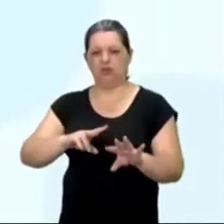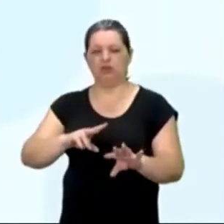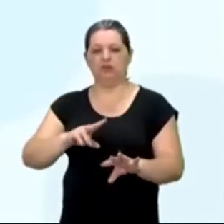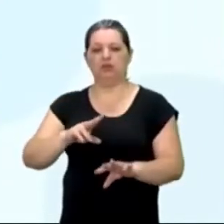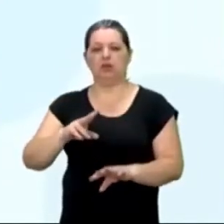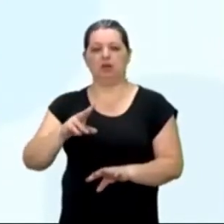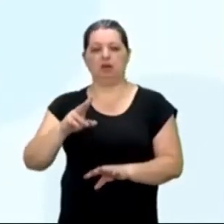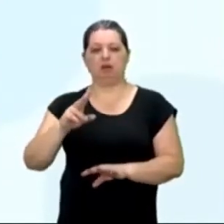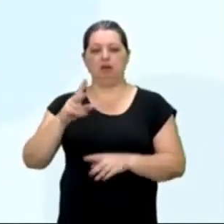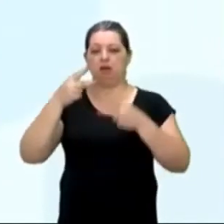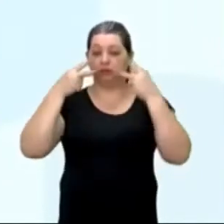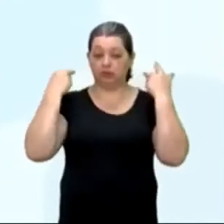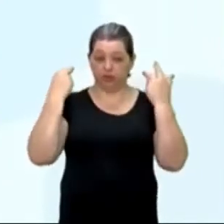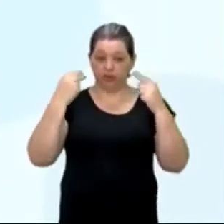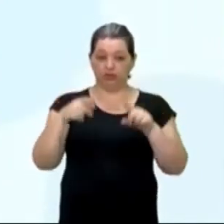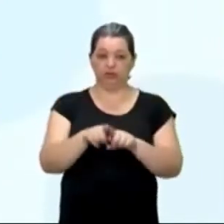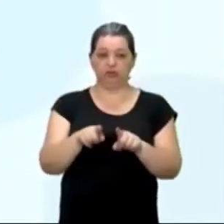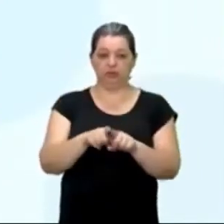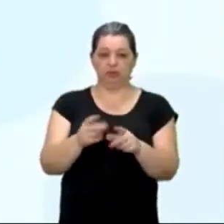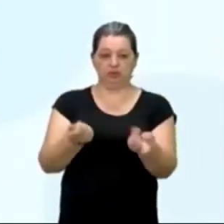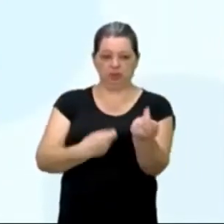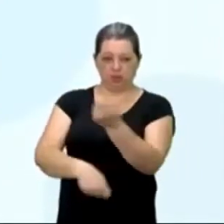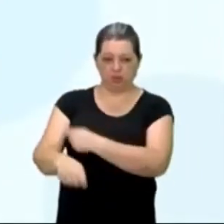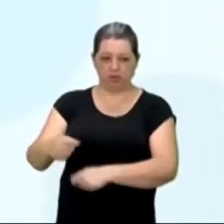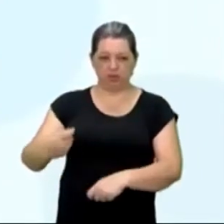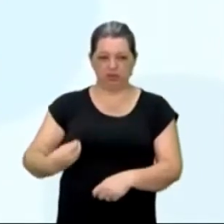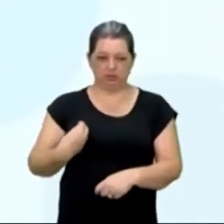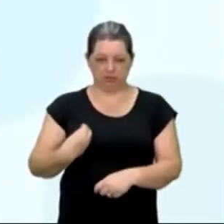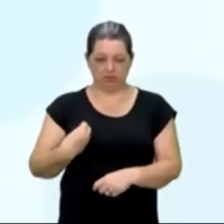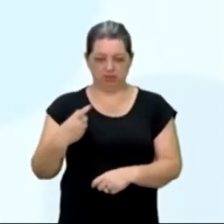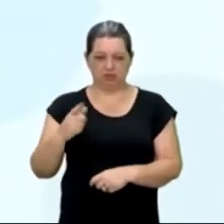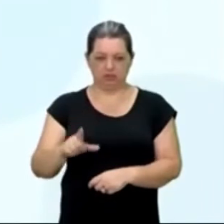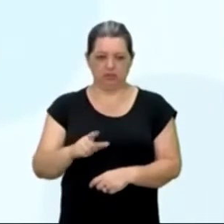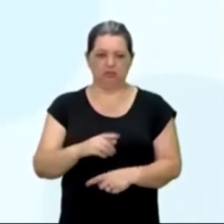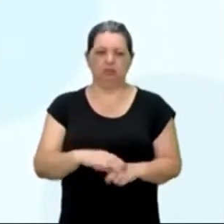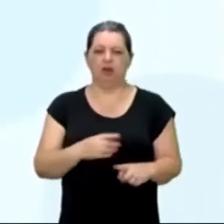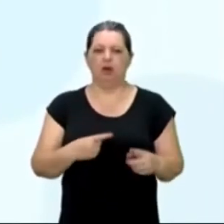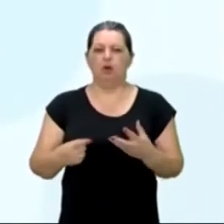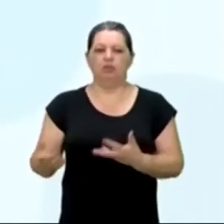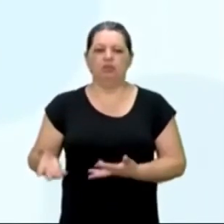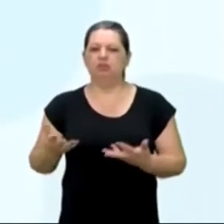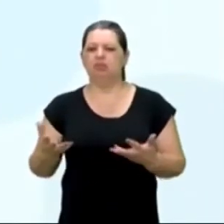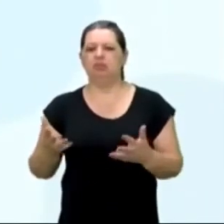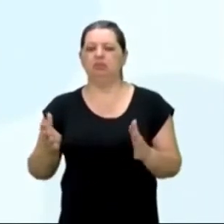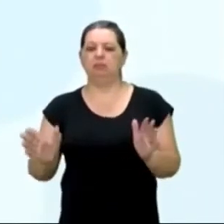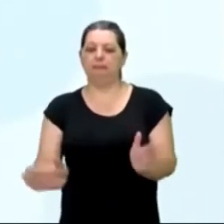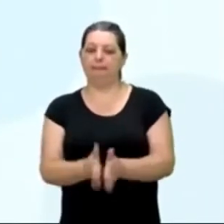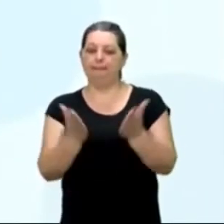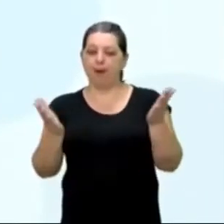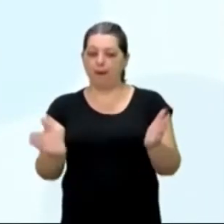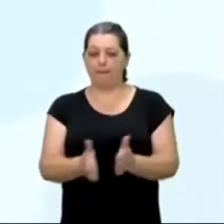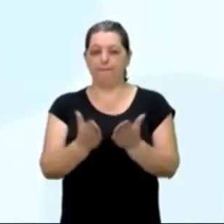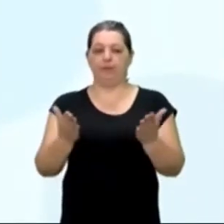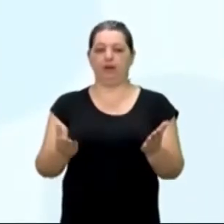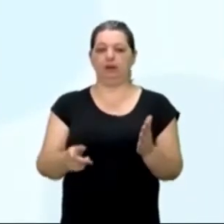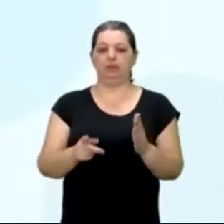realçar a pobreza, dos habitantes nativos, para demarcar, a superioridade europeia, e, criticar o modo